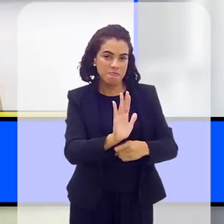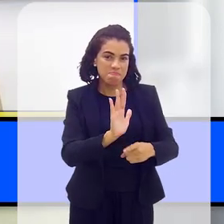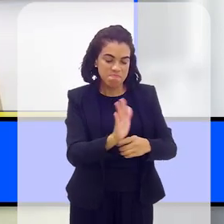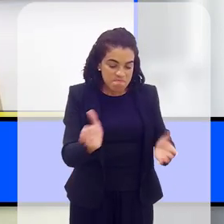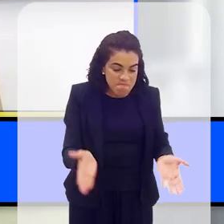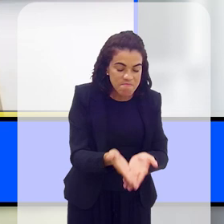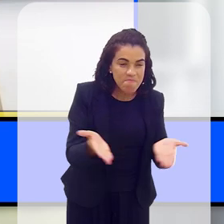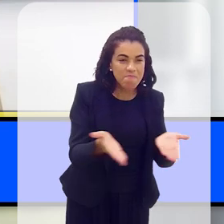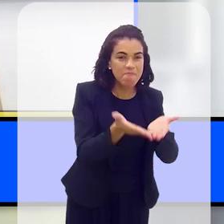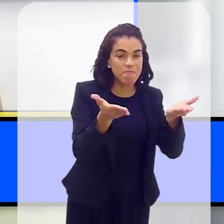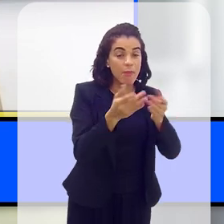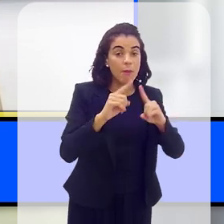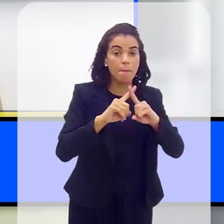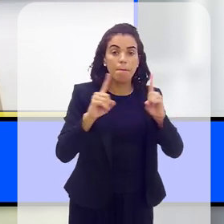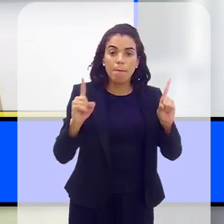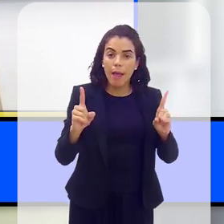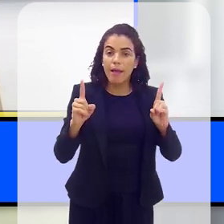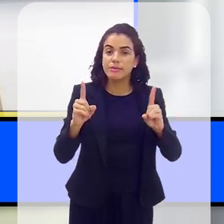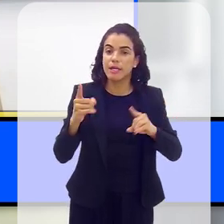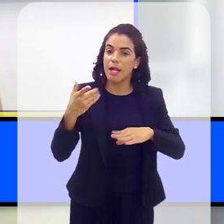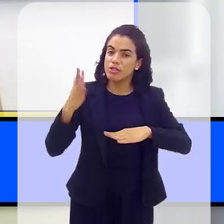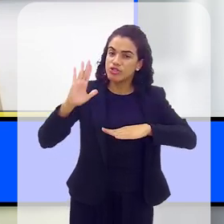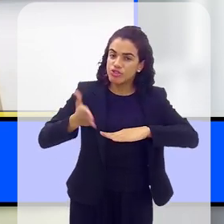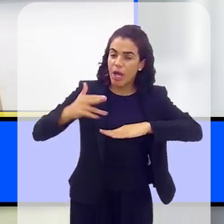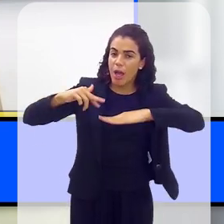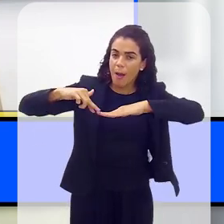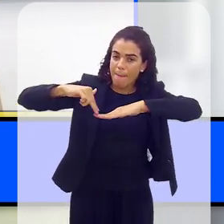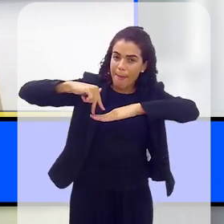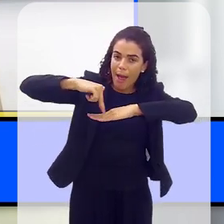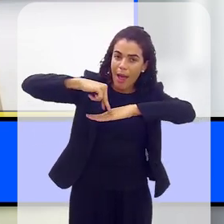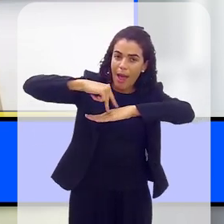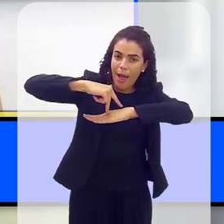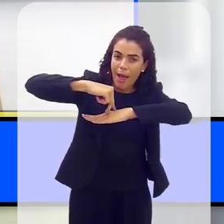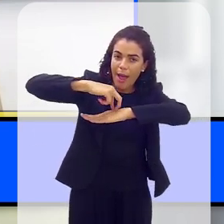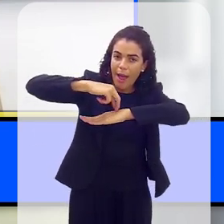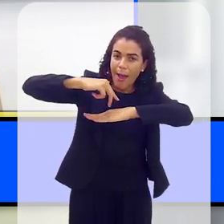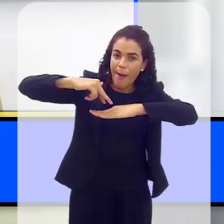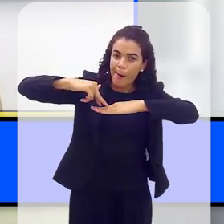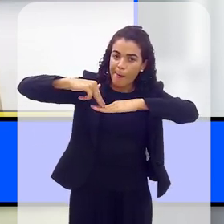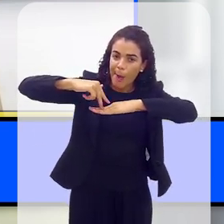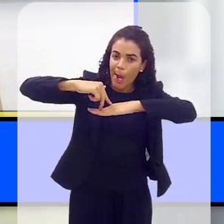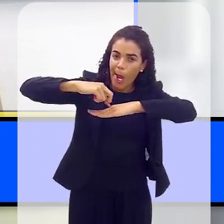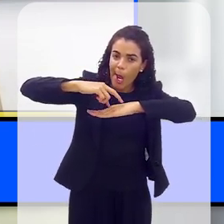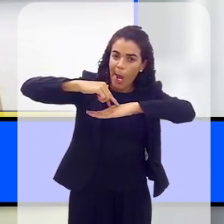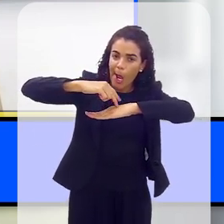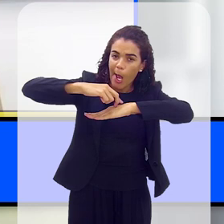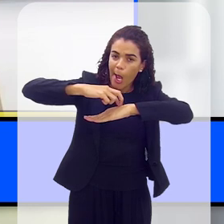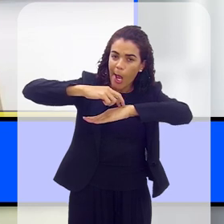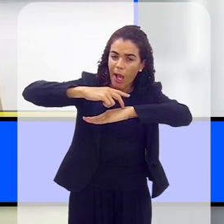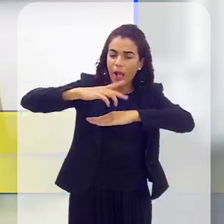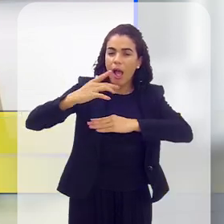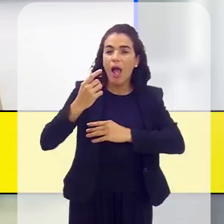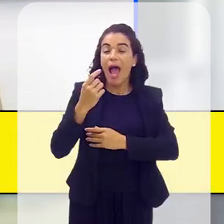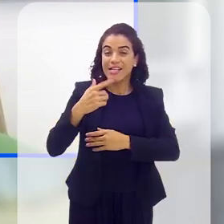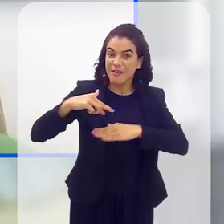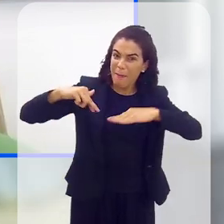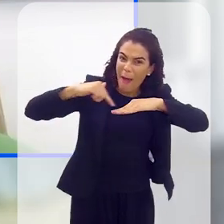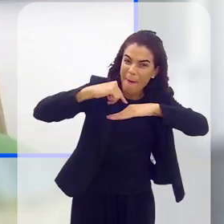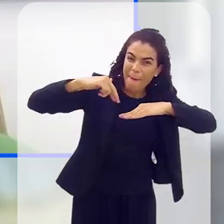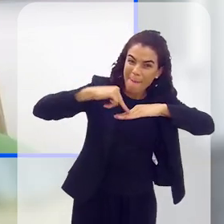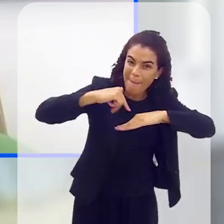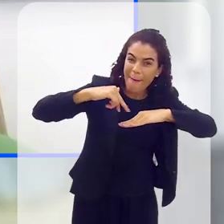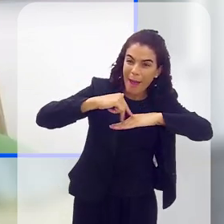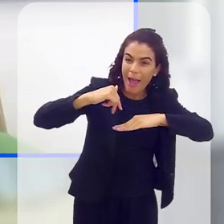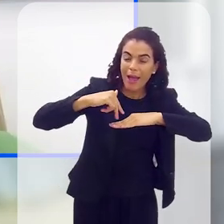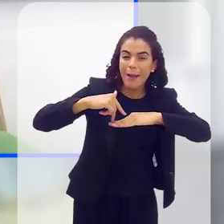contribuir bastante, mas após ela começar o andar dela, dias que ela andava um pouquinho mais,